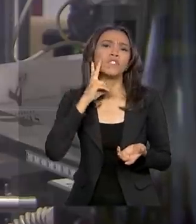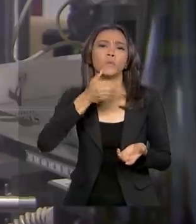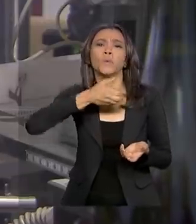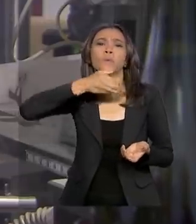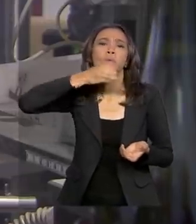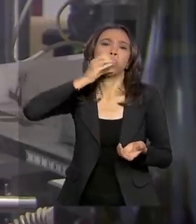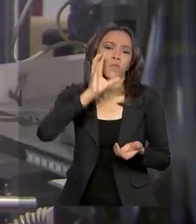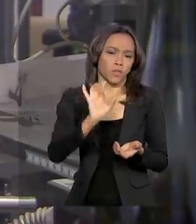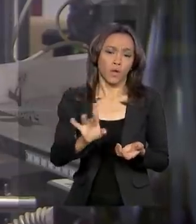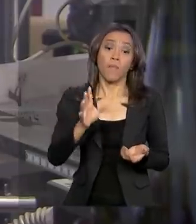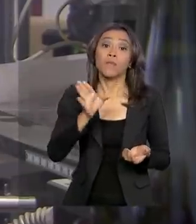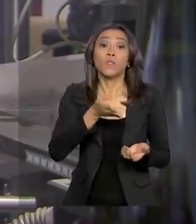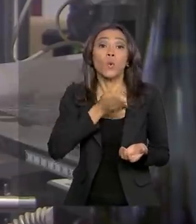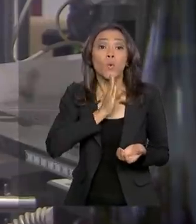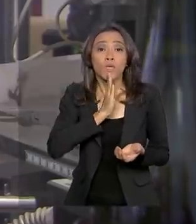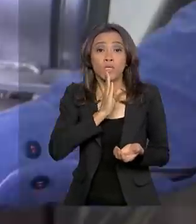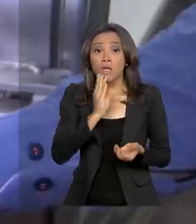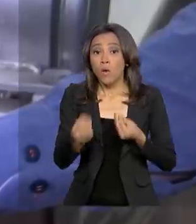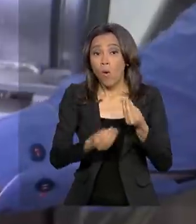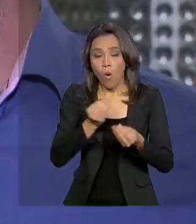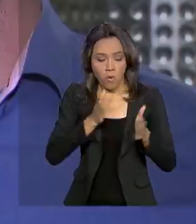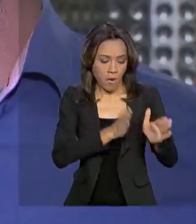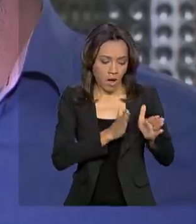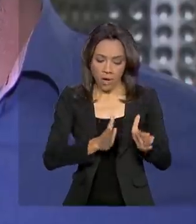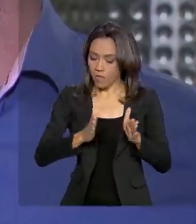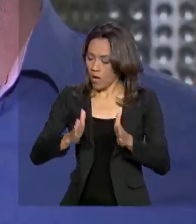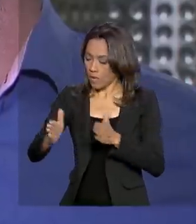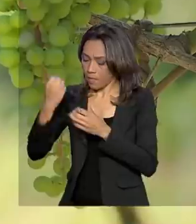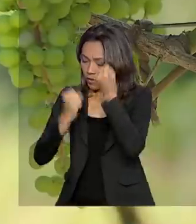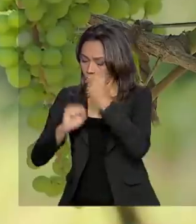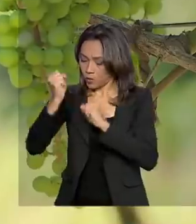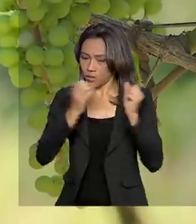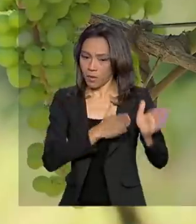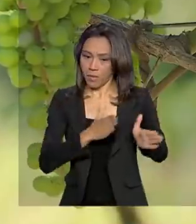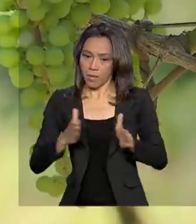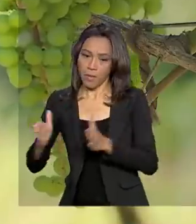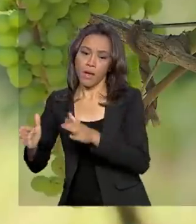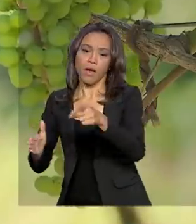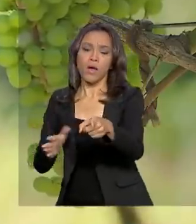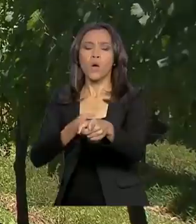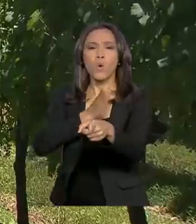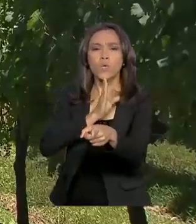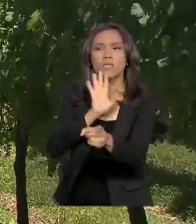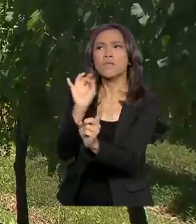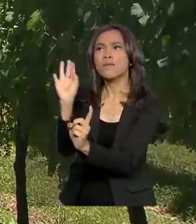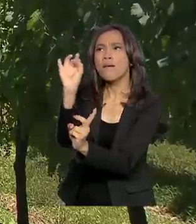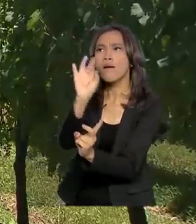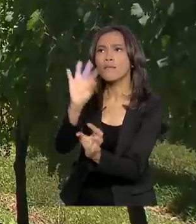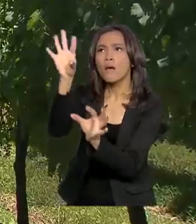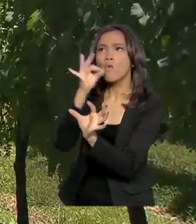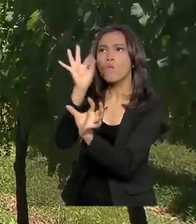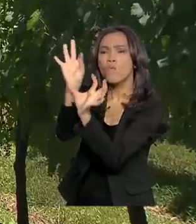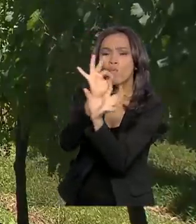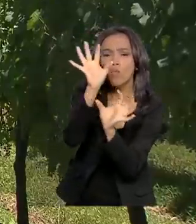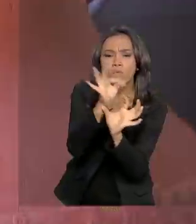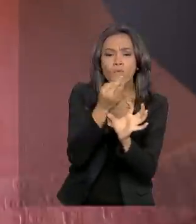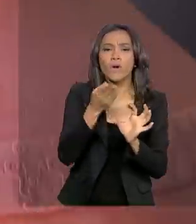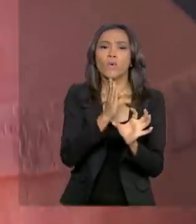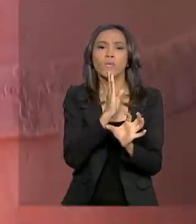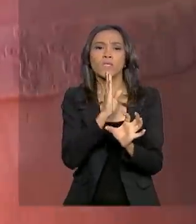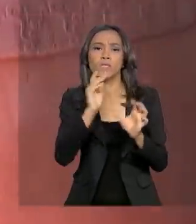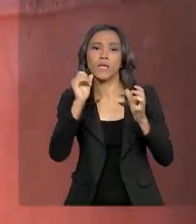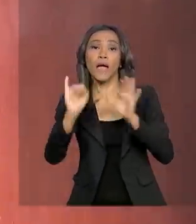de entender a alquimia dessa produção. O sabor da terra, a essência de cada uva, a identidade de cada local.